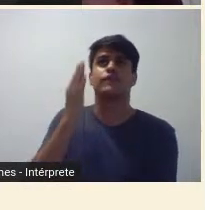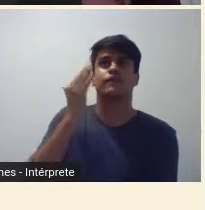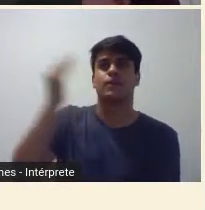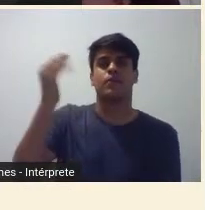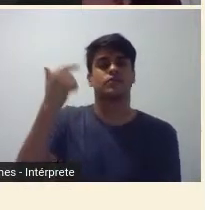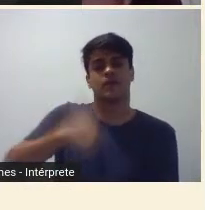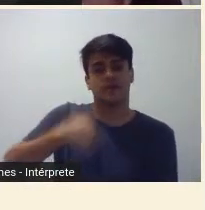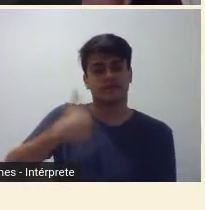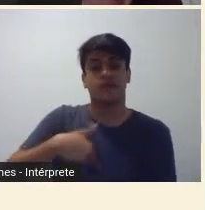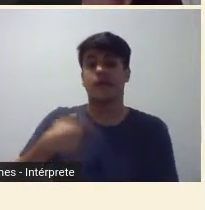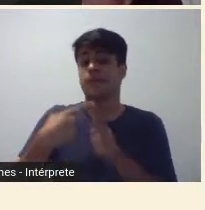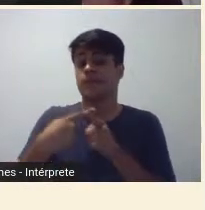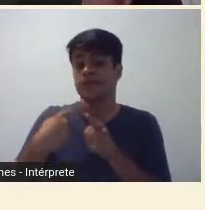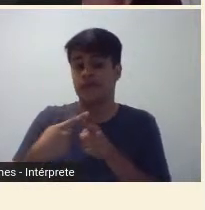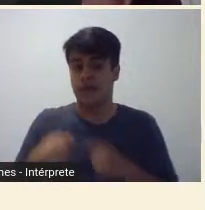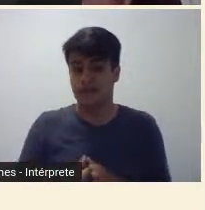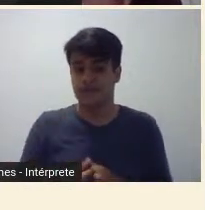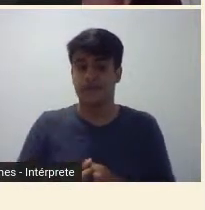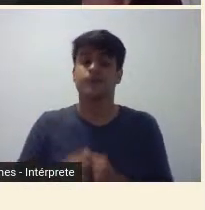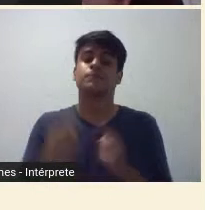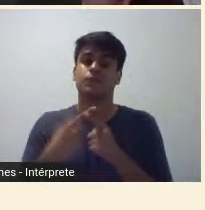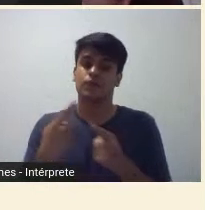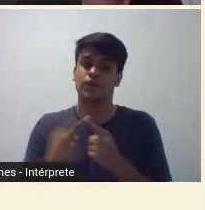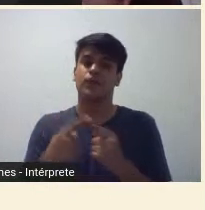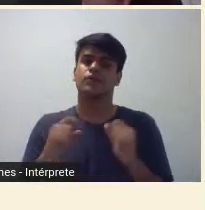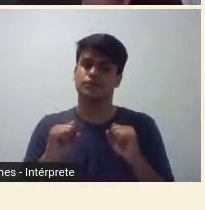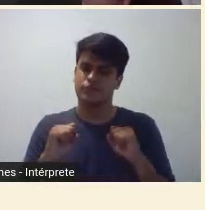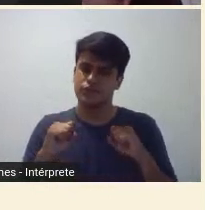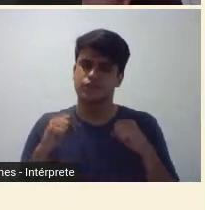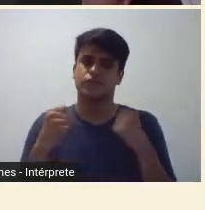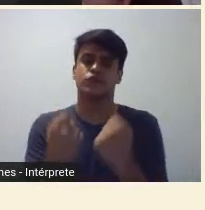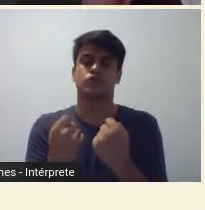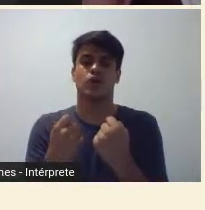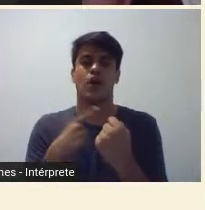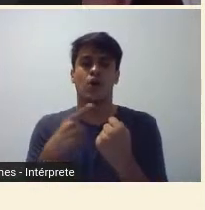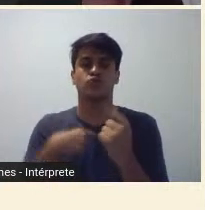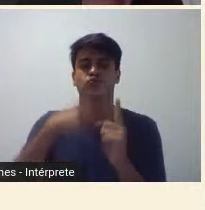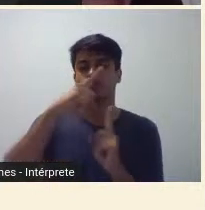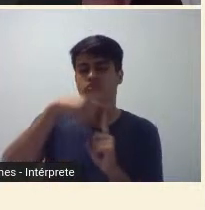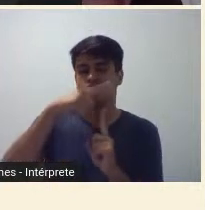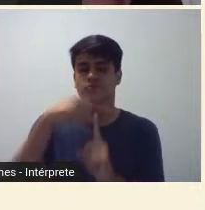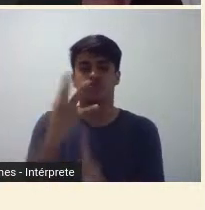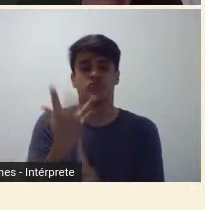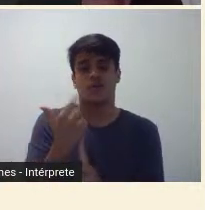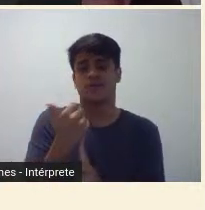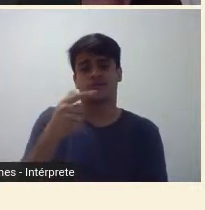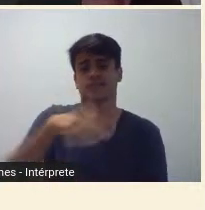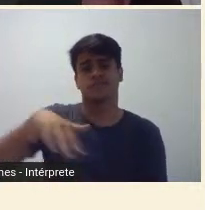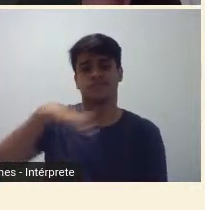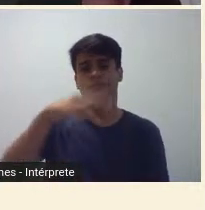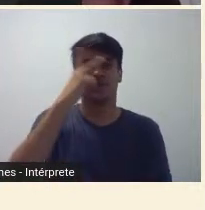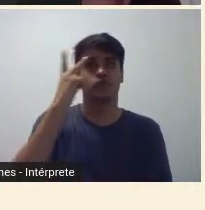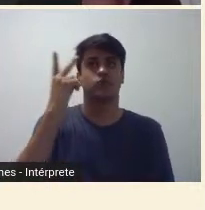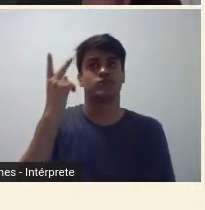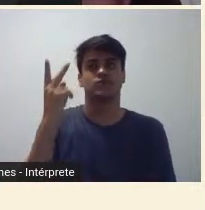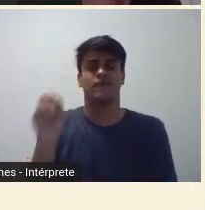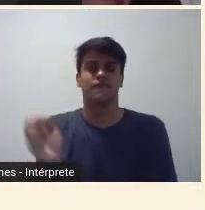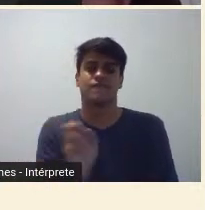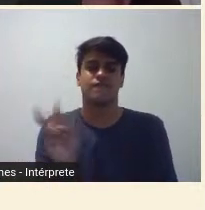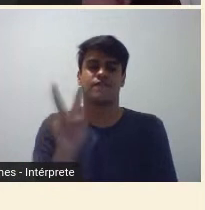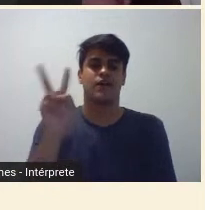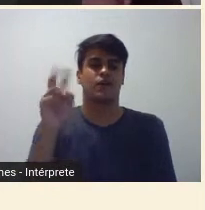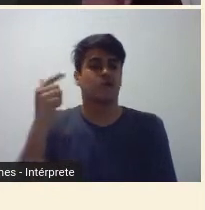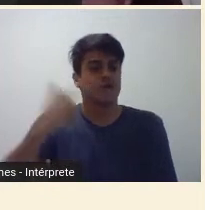gêneros do gênero. Porque ela se dedicou a uma das modalidades artísticas menos conhecidas, menos valorizadas pelo sistema